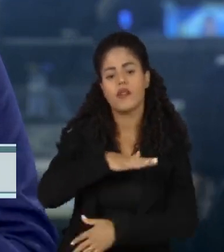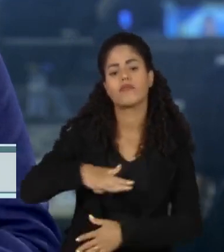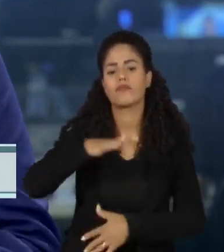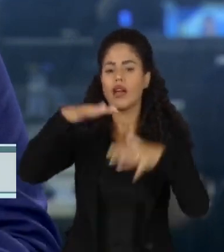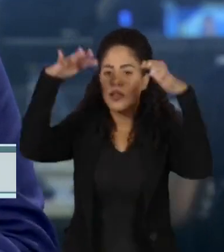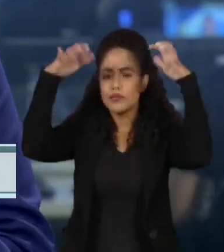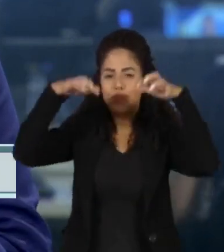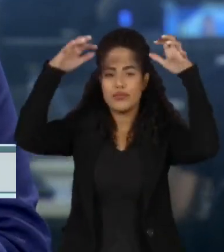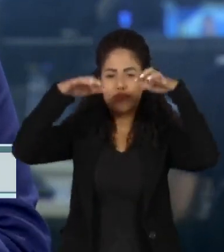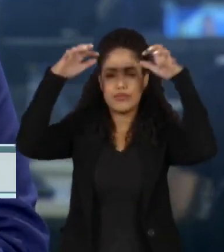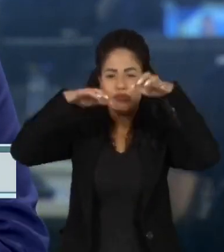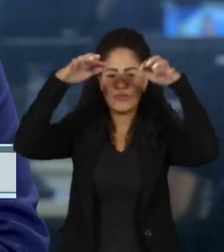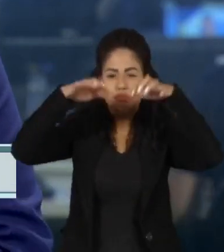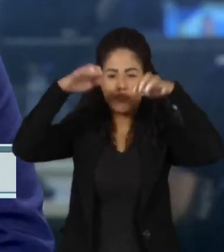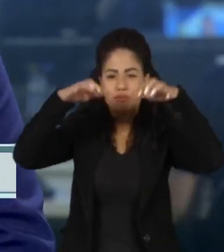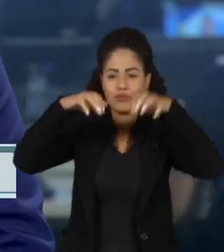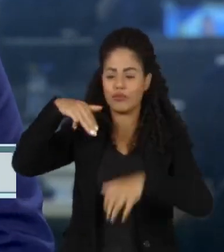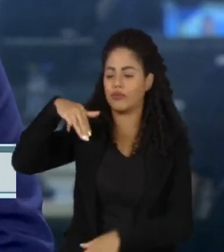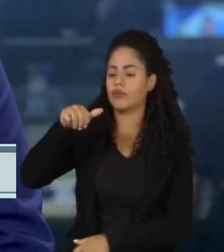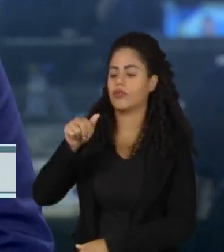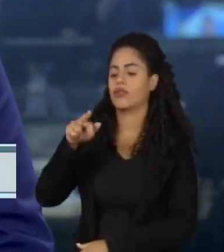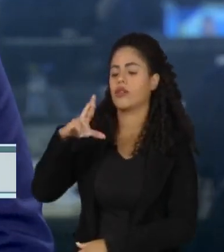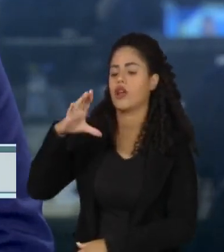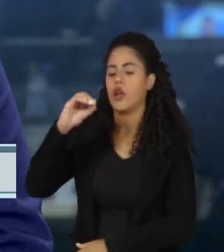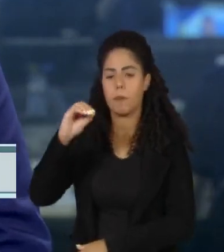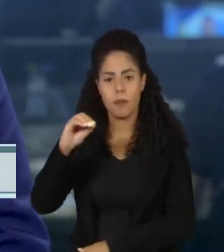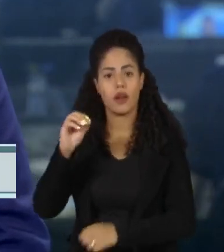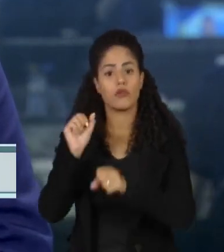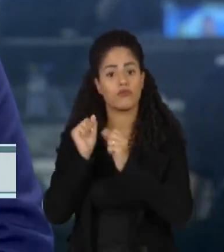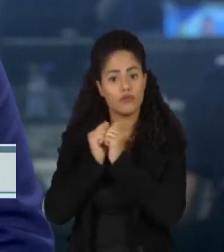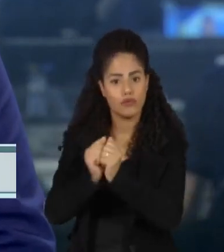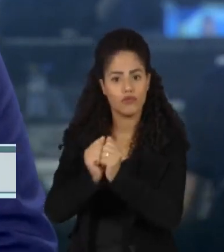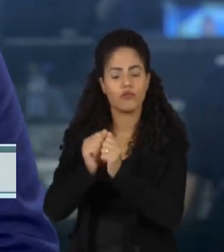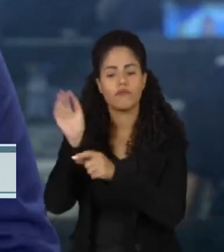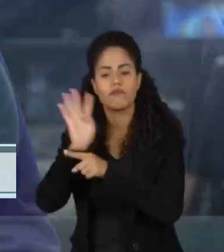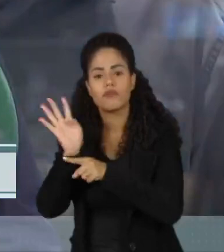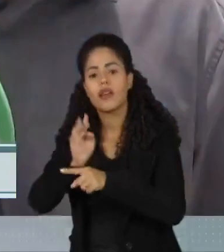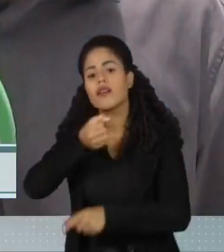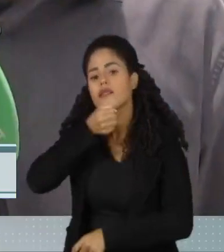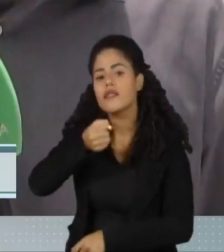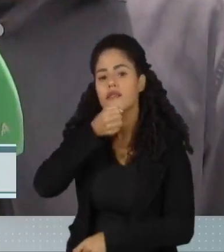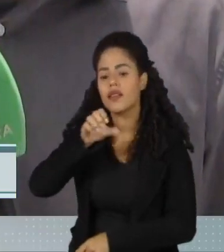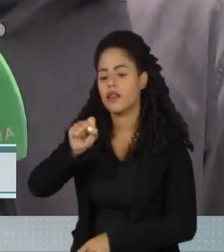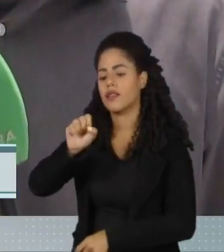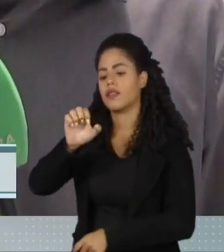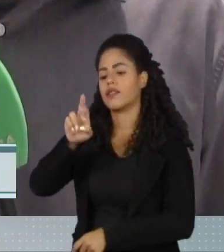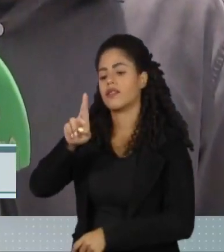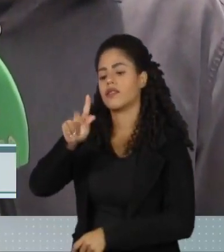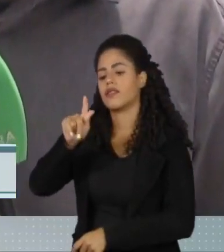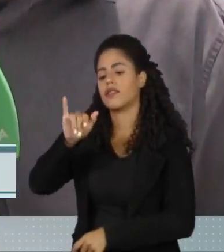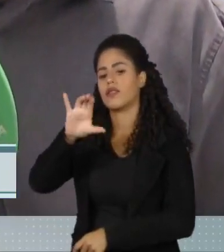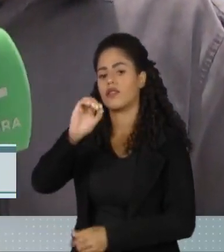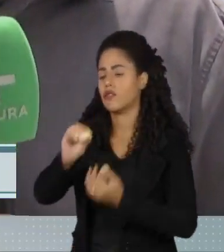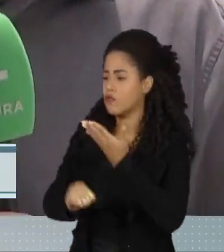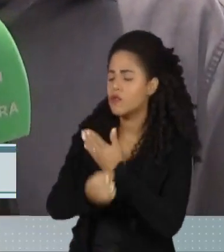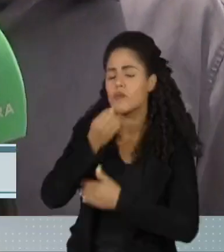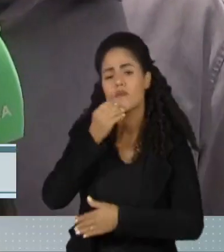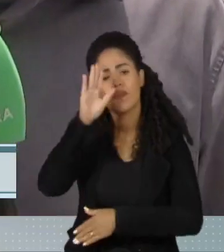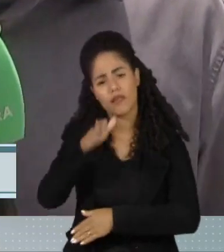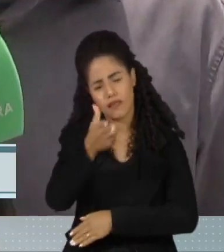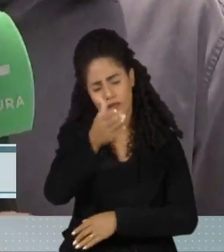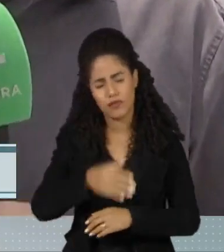temporal e onde estão o cinegrafista Marco Galo, o assistente Ricardo Coelho e o repórter Sérgio Colassino. Boa tarde, Colassino.